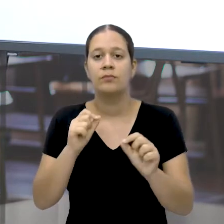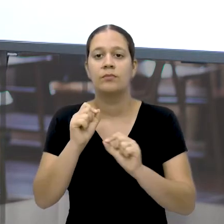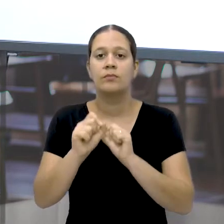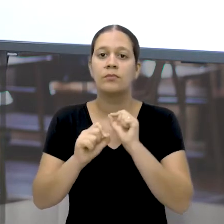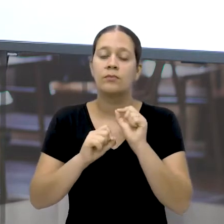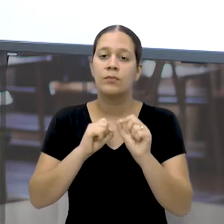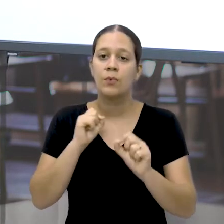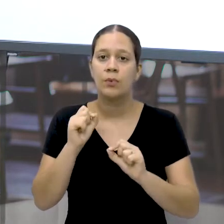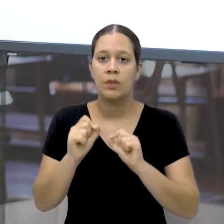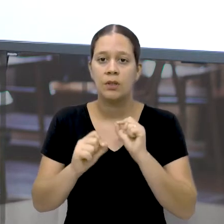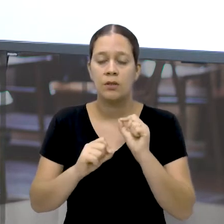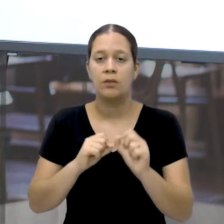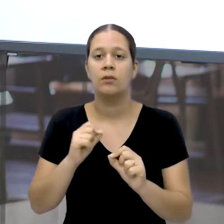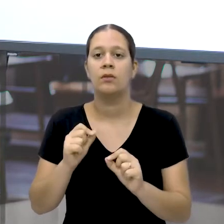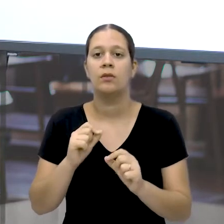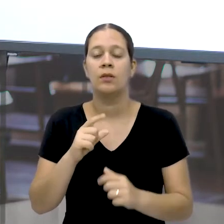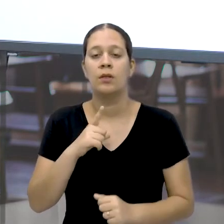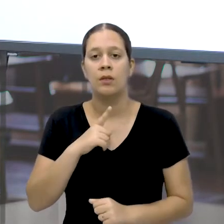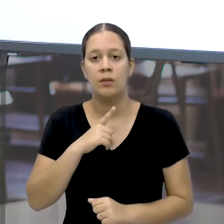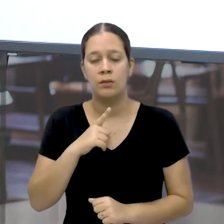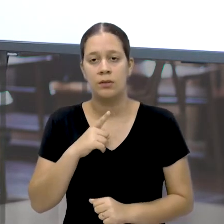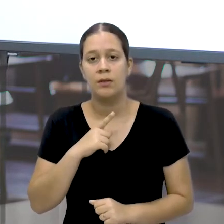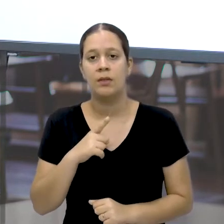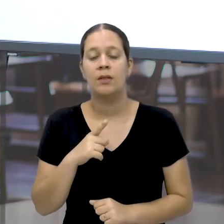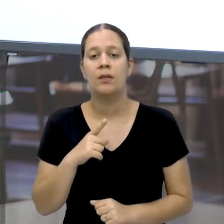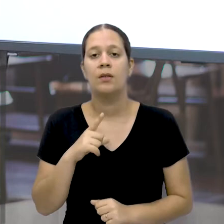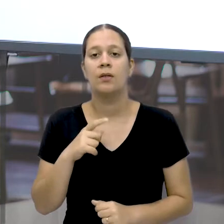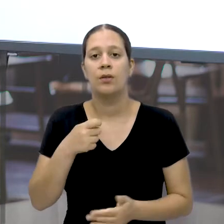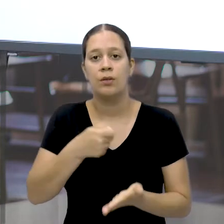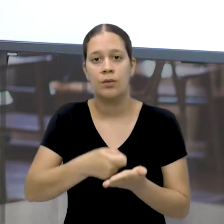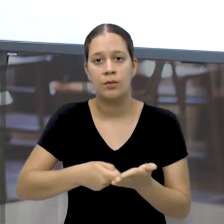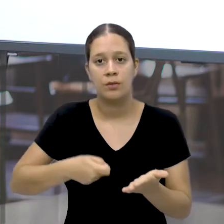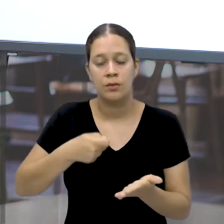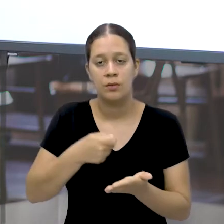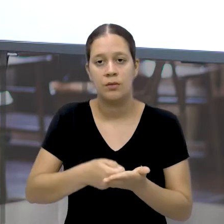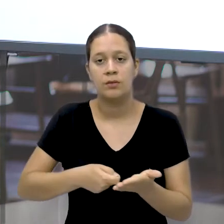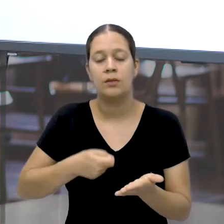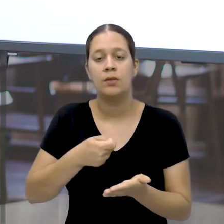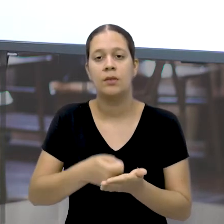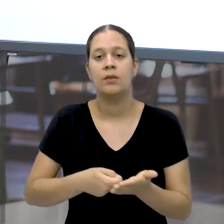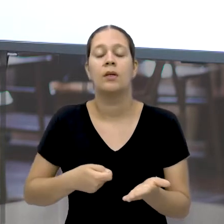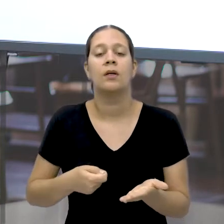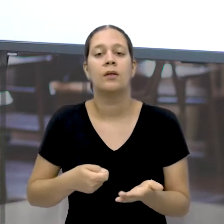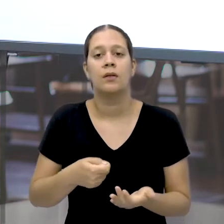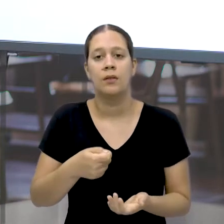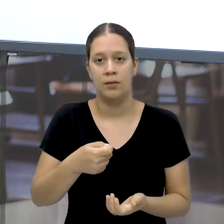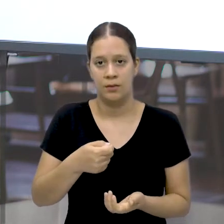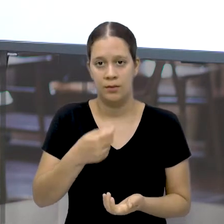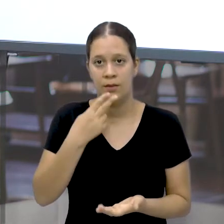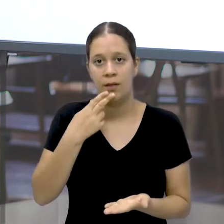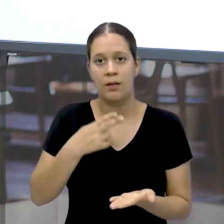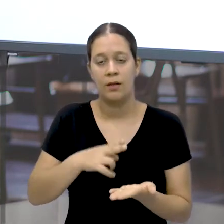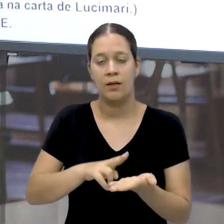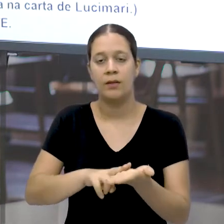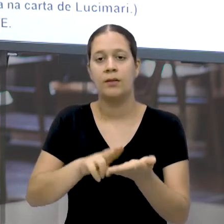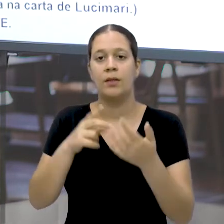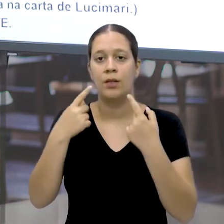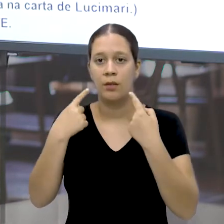Aparecer O que tem De fato A obrigatoriedade De estar presente Na carta De renovação